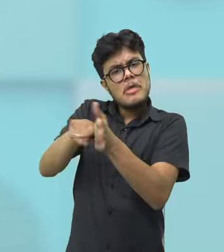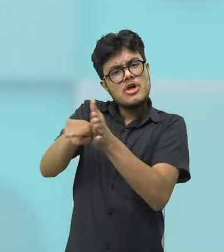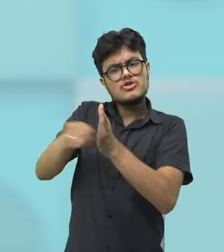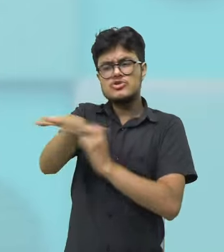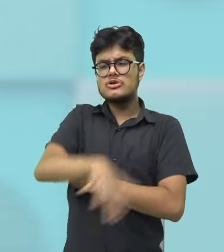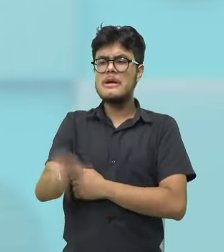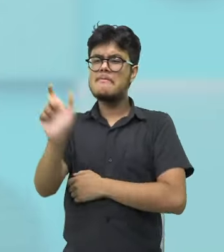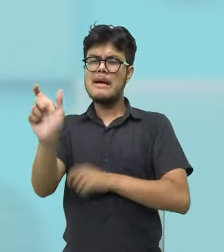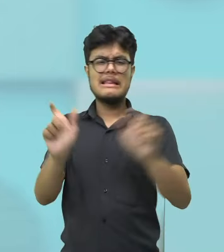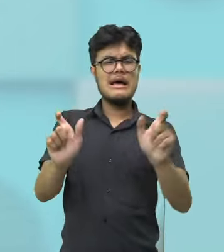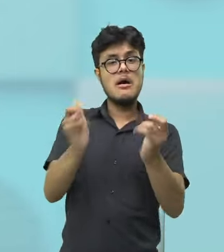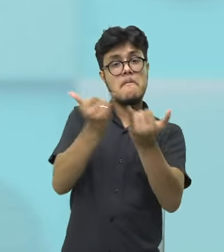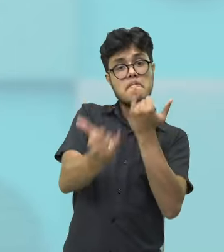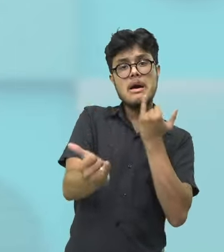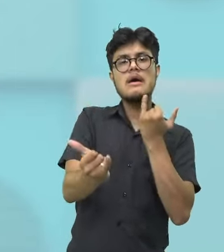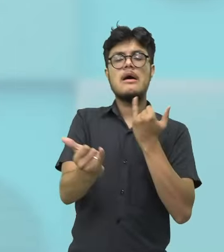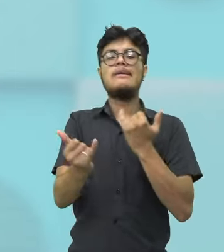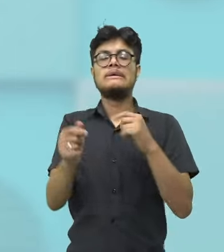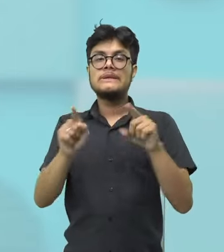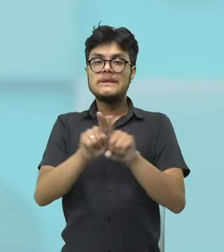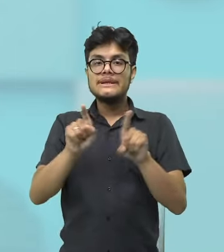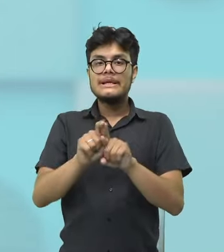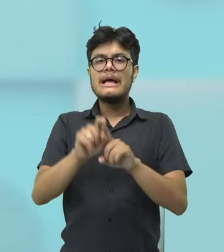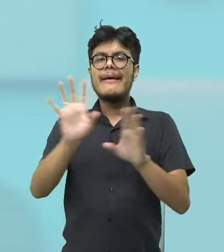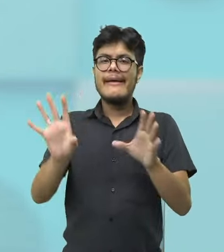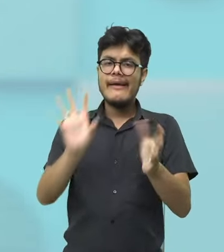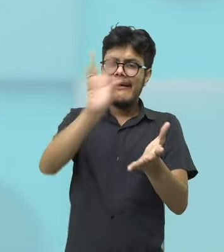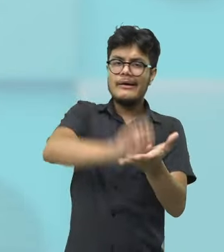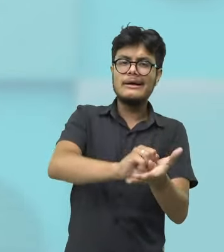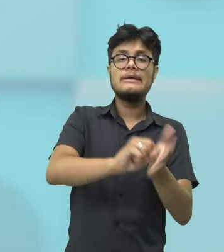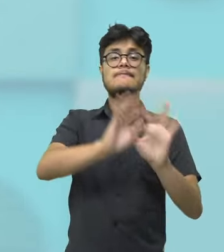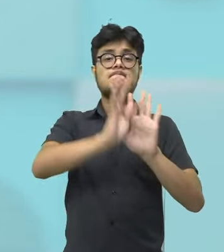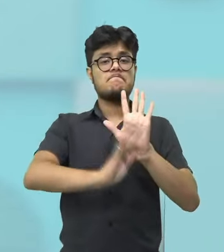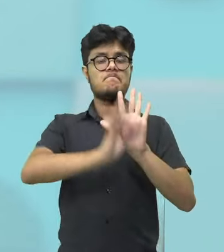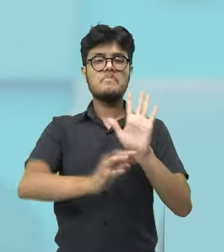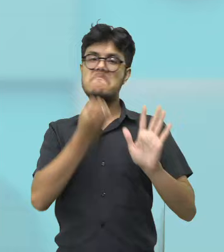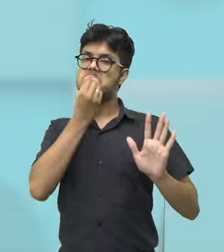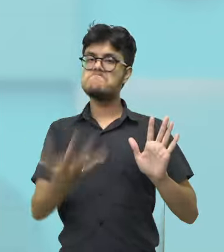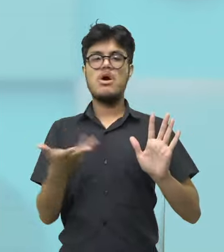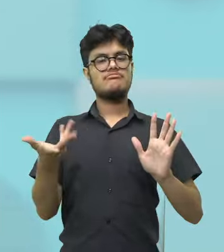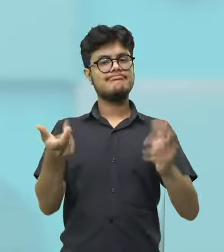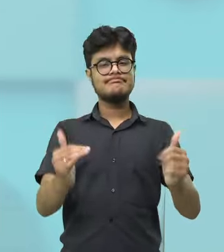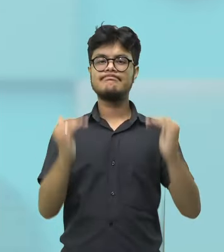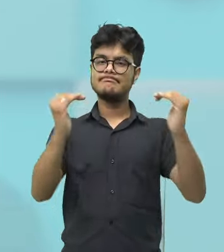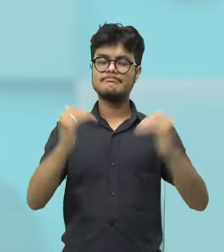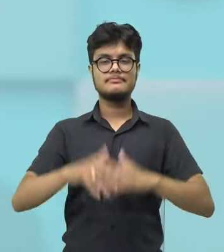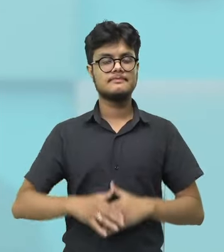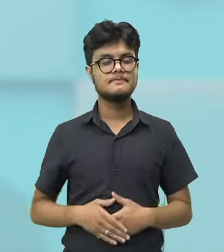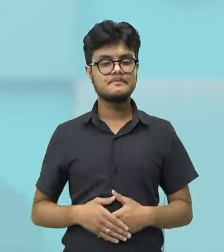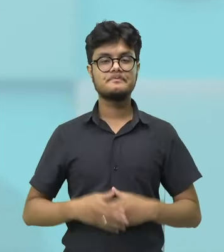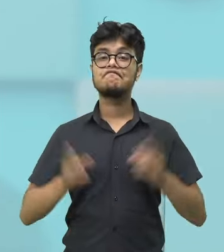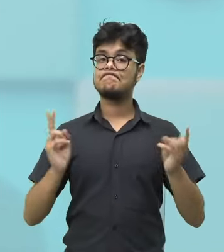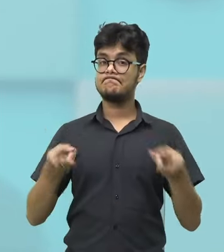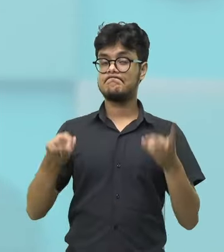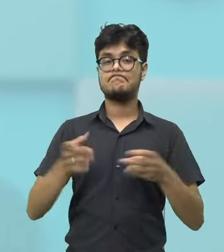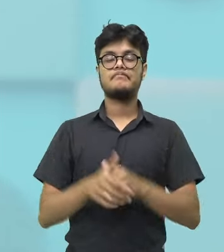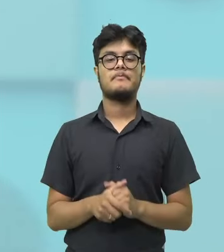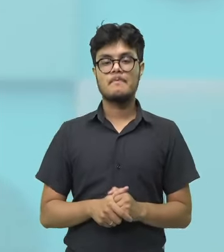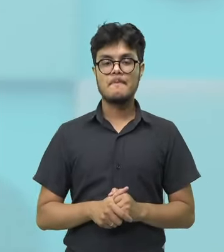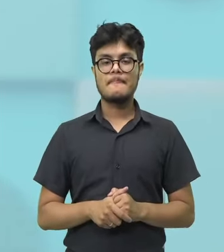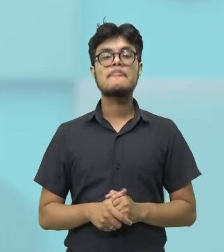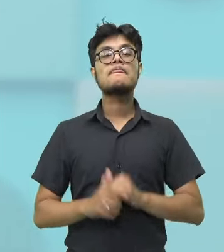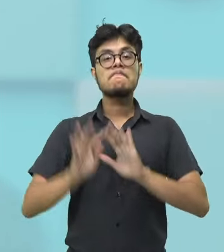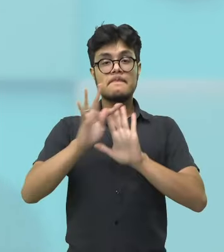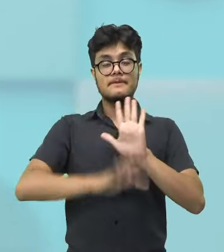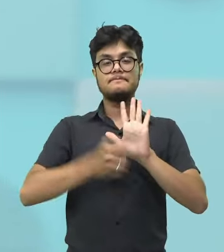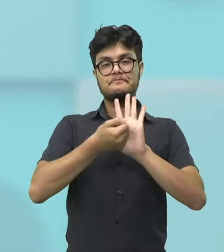pegar sinônimos, para enriquecer aquele poema. Exatamente para conseguir fazer, principalmente os poemas que eles vão estar